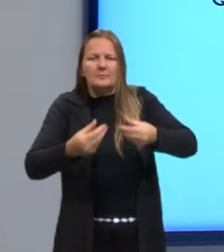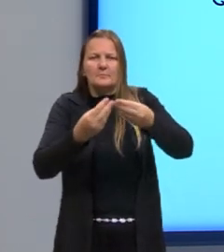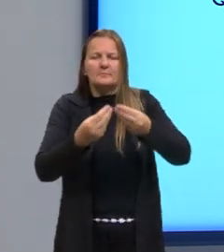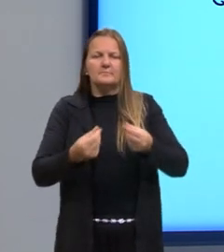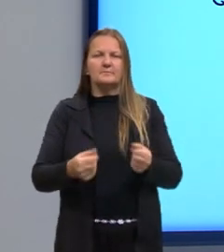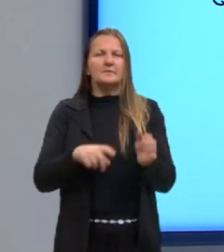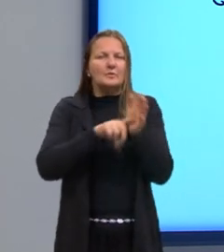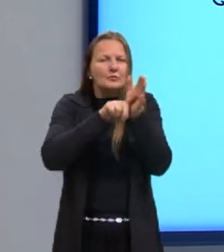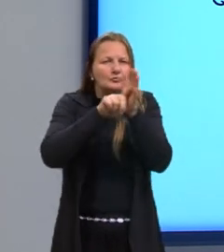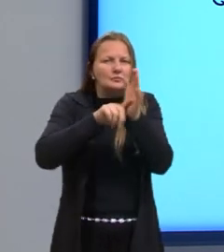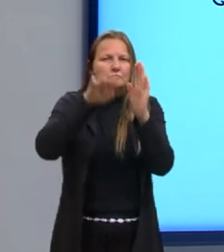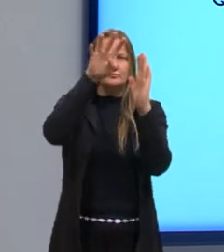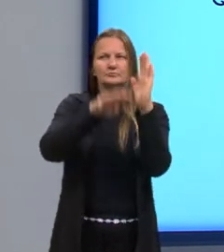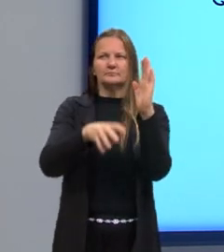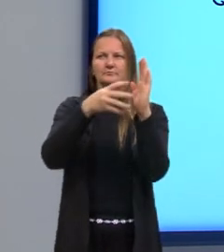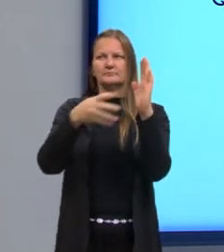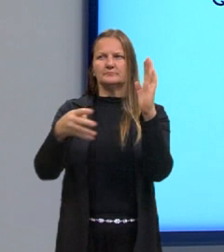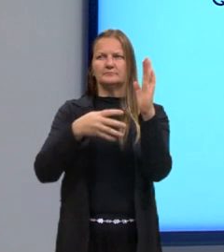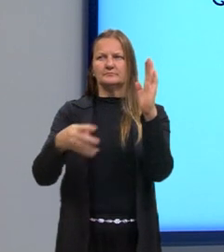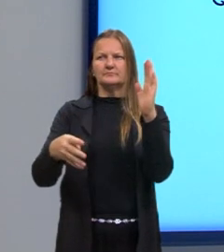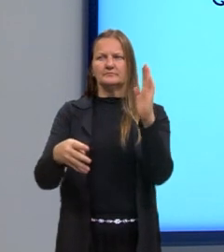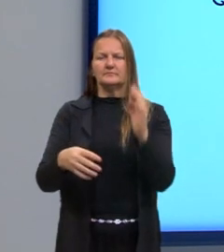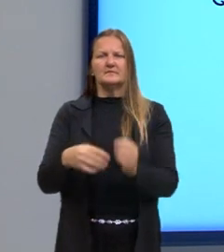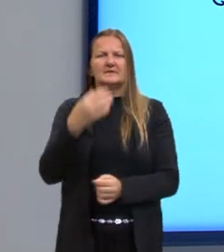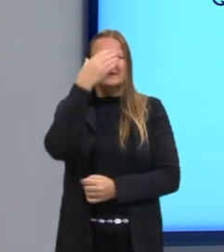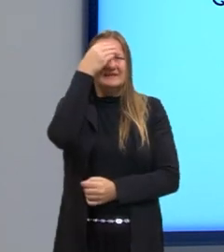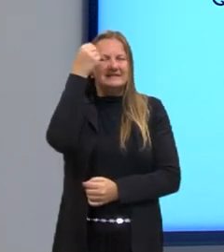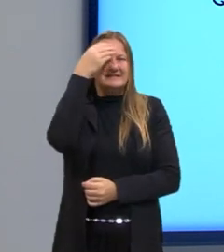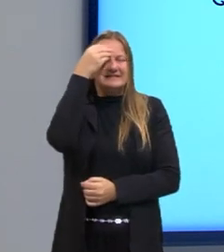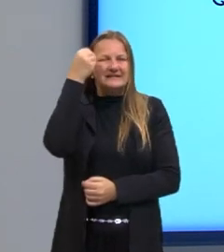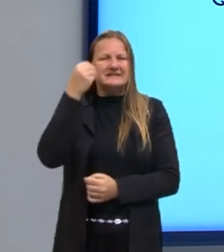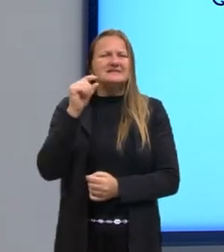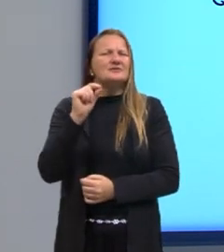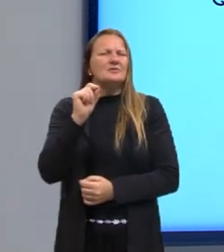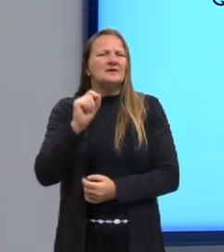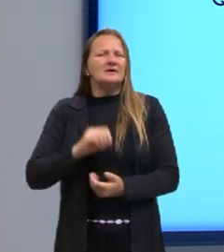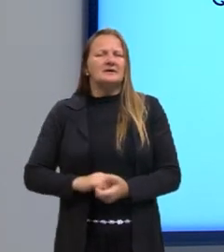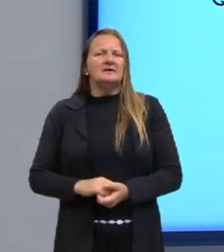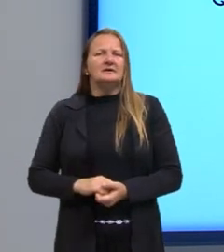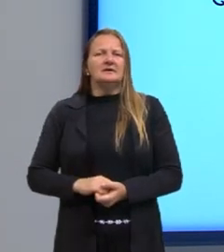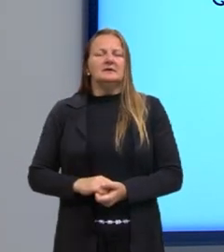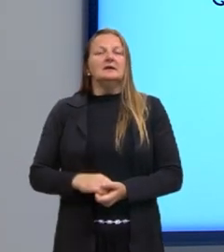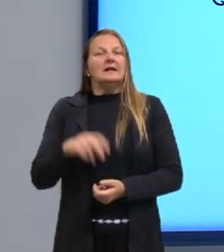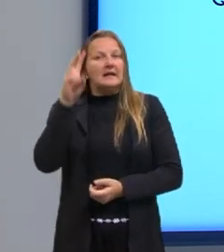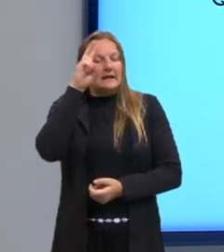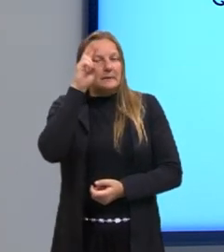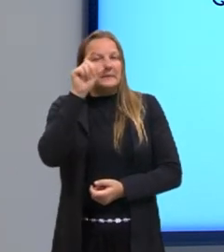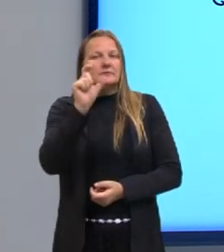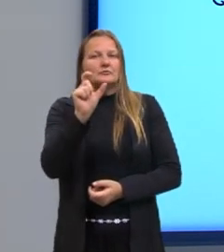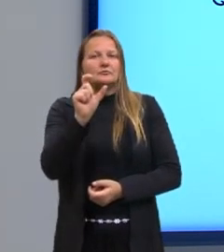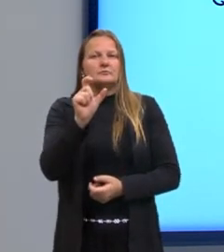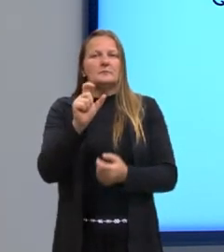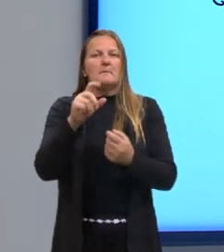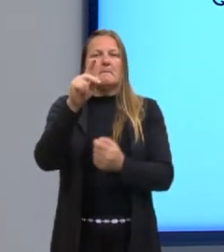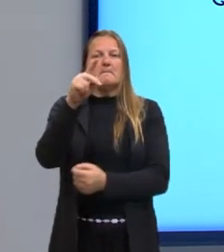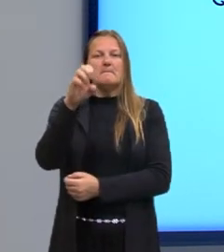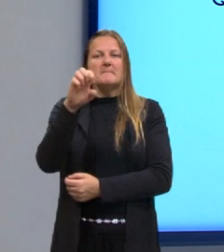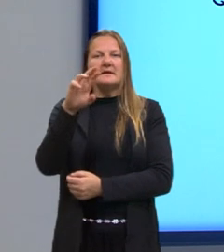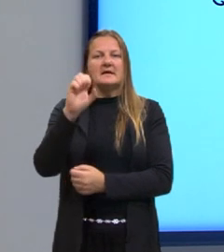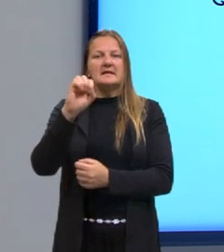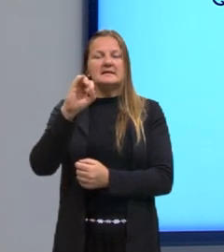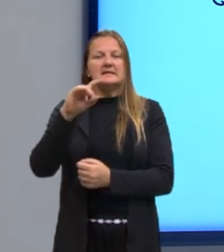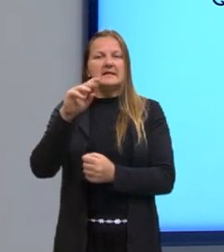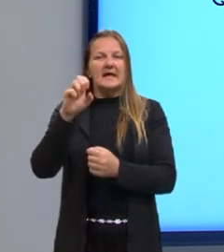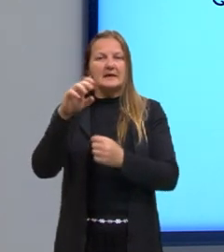analisar o quadro. Ai, senhora, eu esqueci o que é essas coisas aí. Então, lembrando, Peridermis, a parte mais